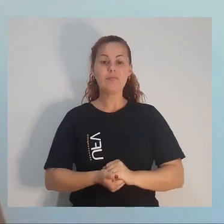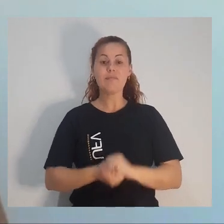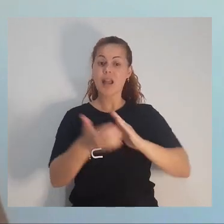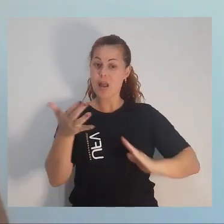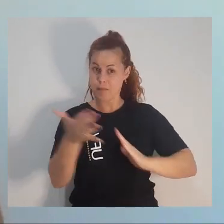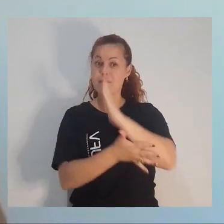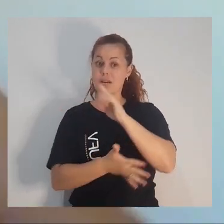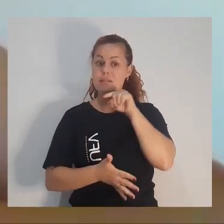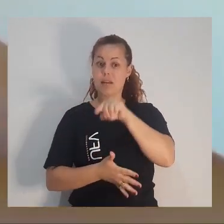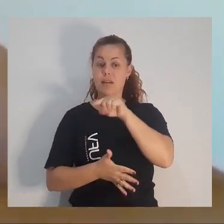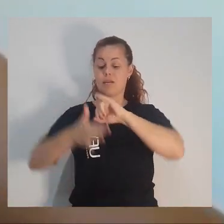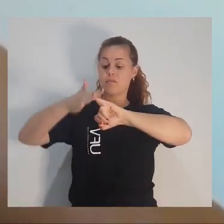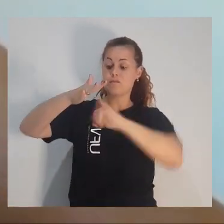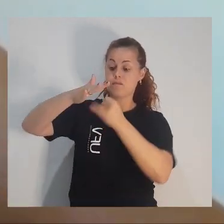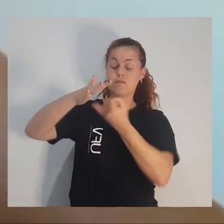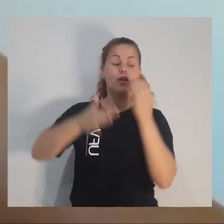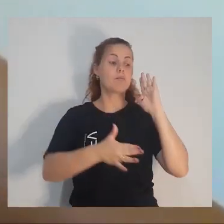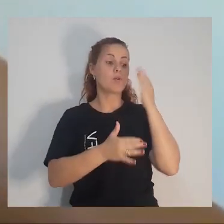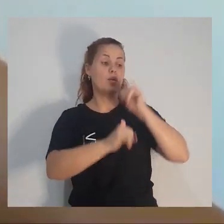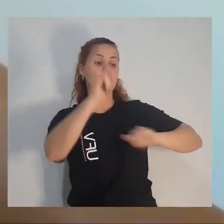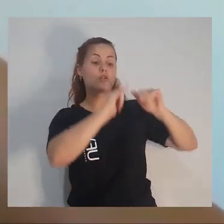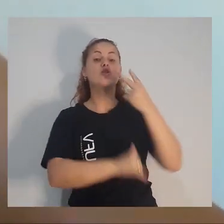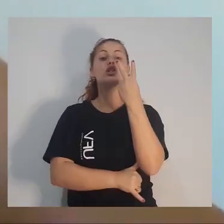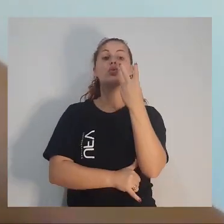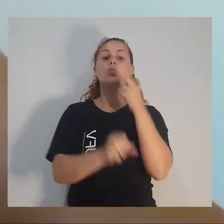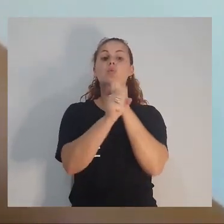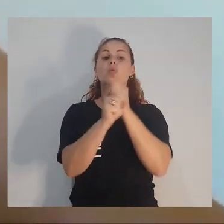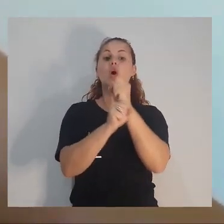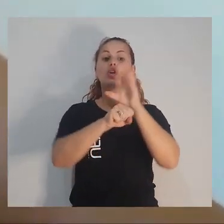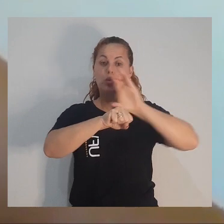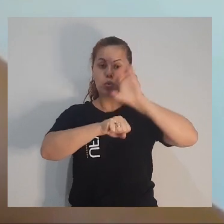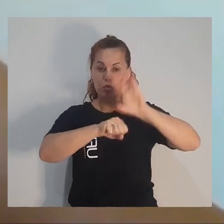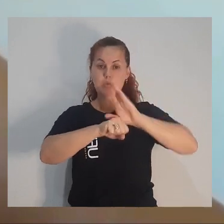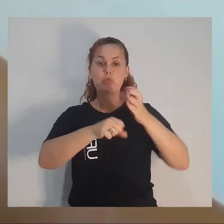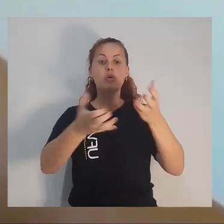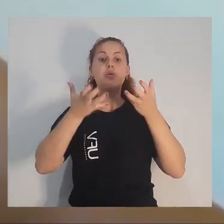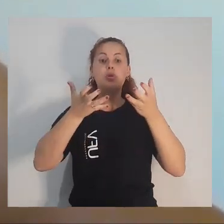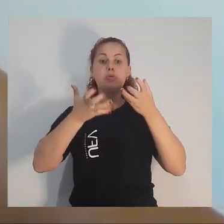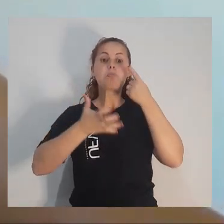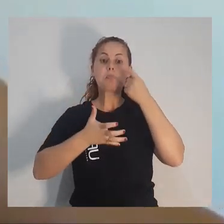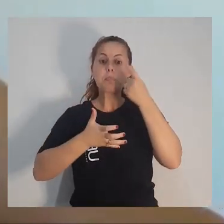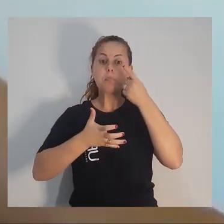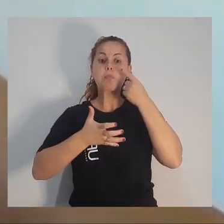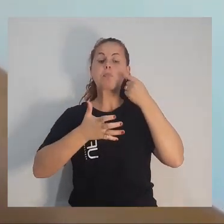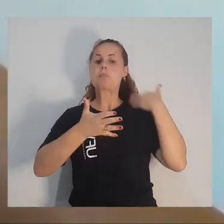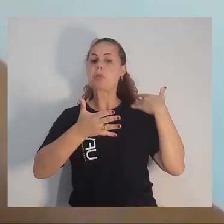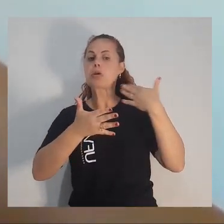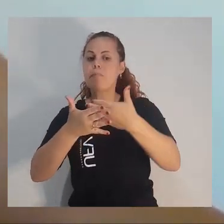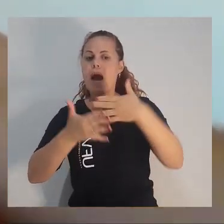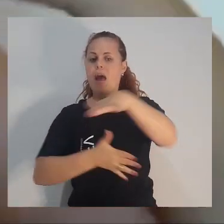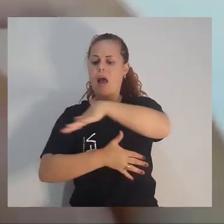Empresa Júnior de Bioquímica no meu segundo ano de curso. Minha pretensão era me aproximar um pouco do mercado, colocar os